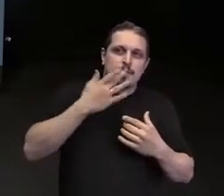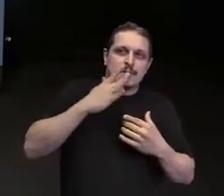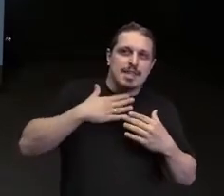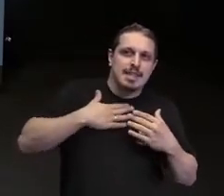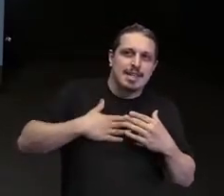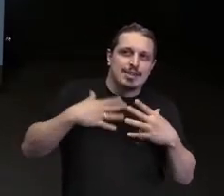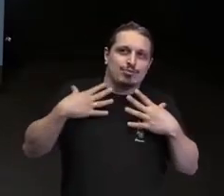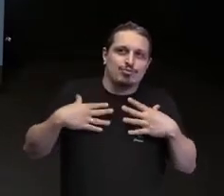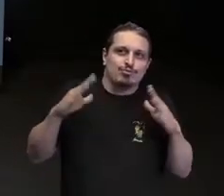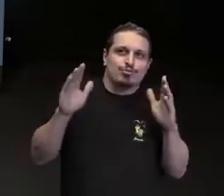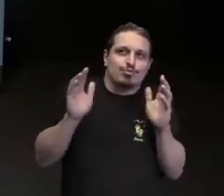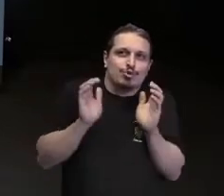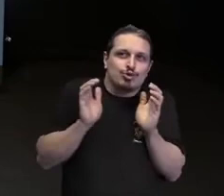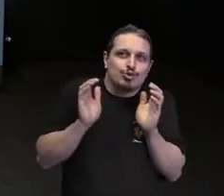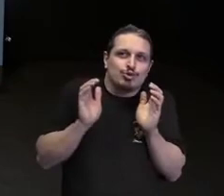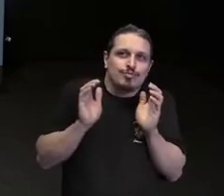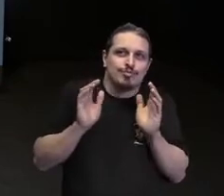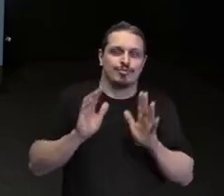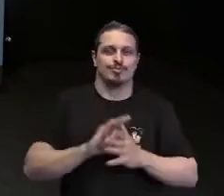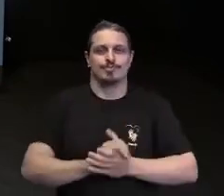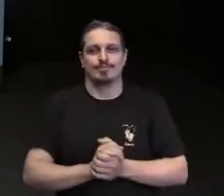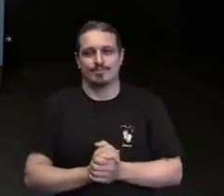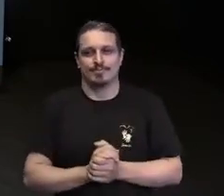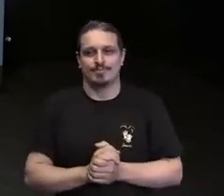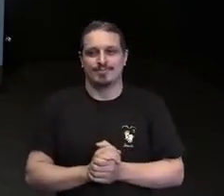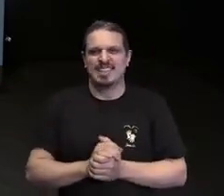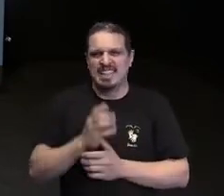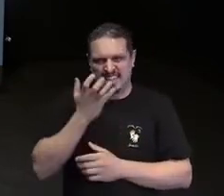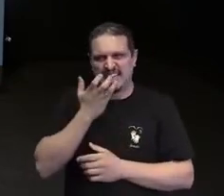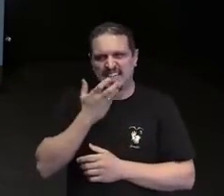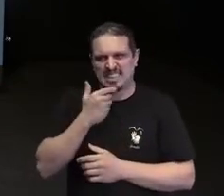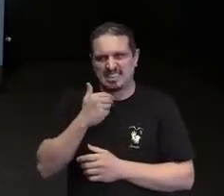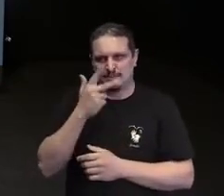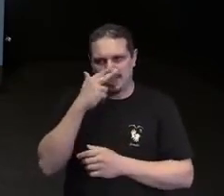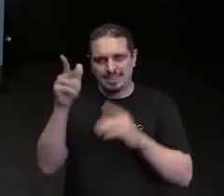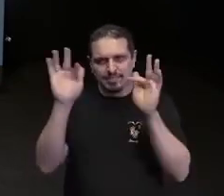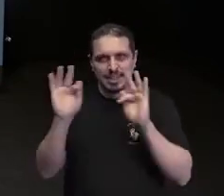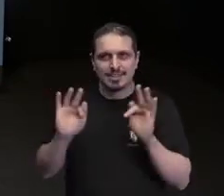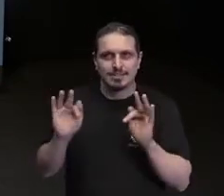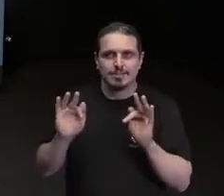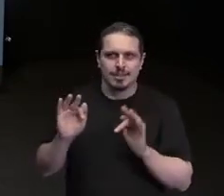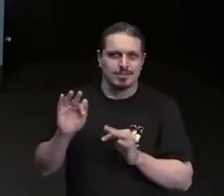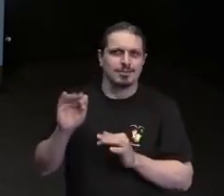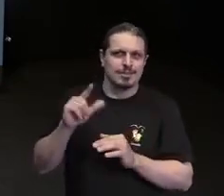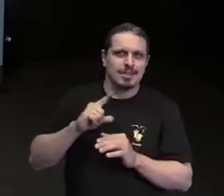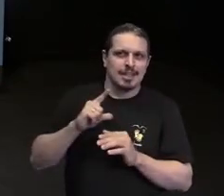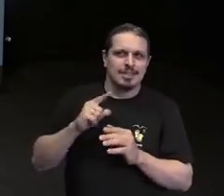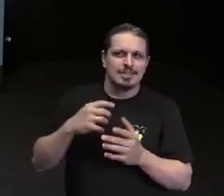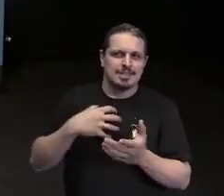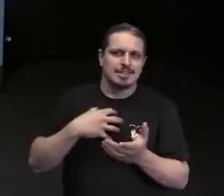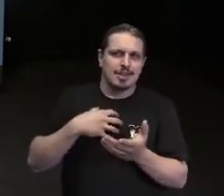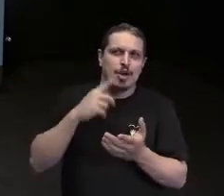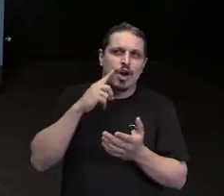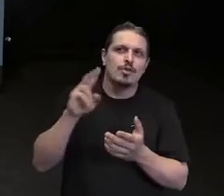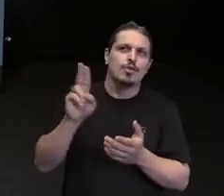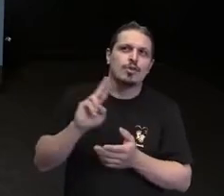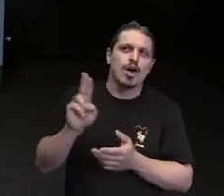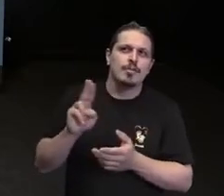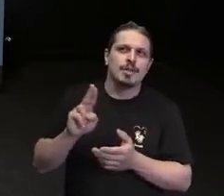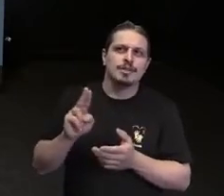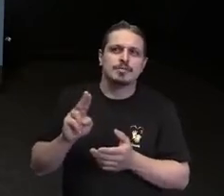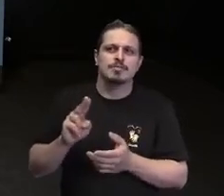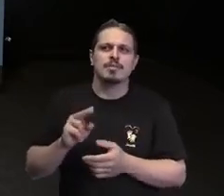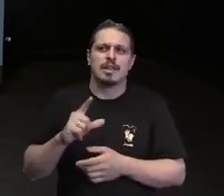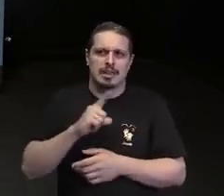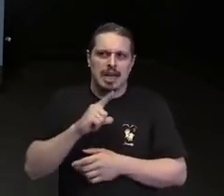Essa criança me parece estar feliz. E essa criança, ela tem nome. Essa criança, ela tem história. Essa criança, ela não é o